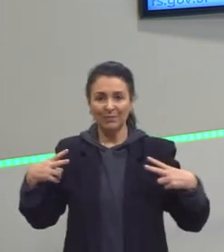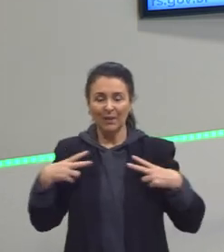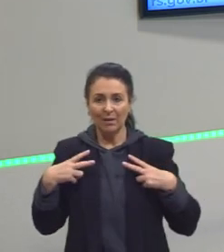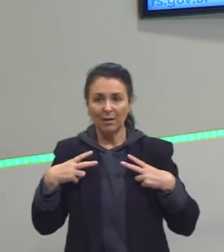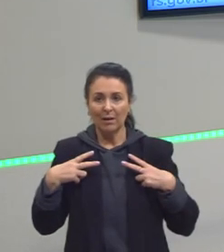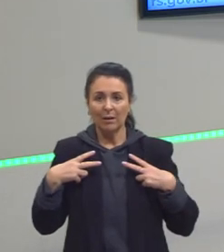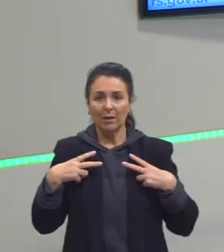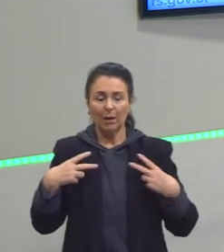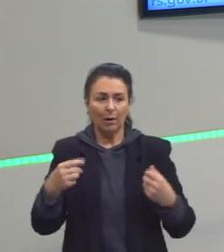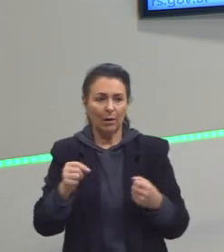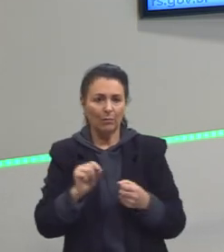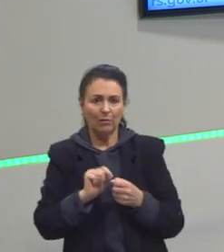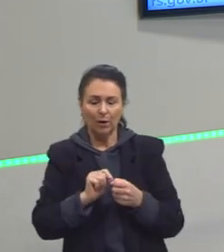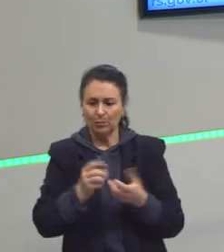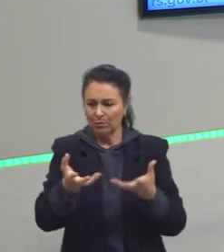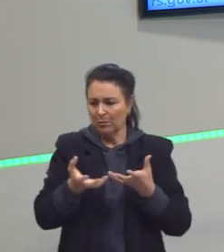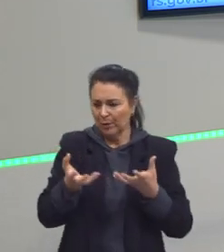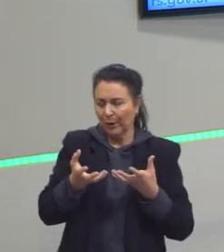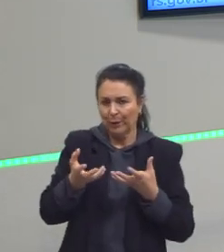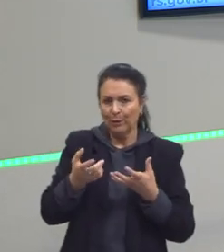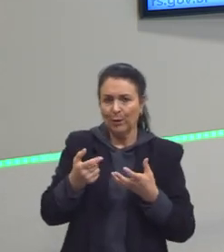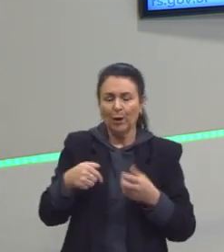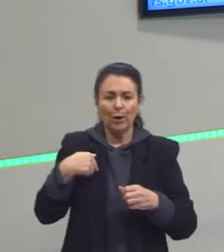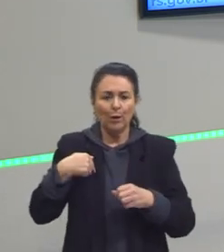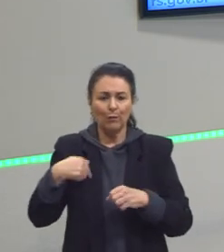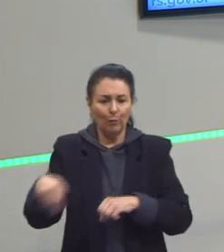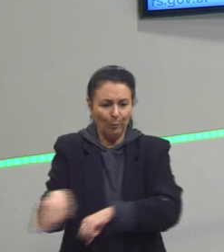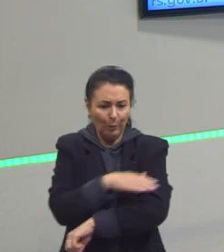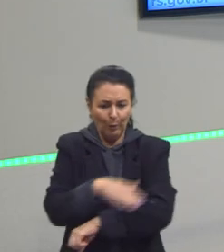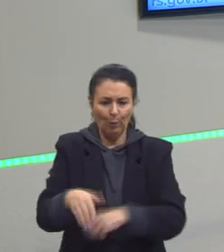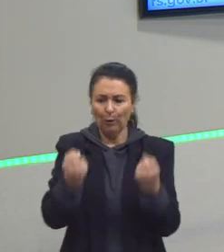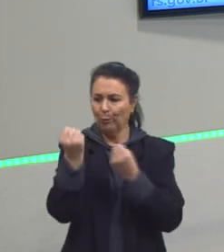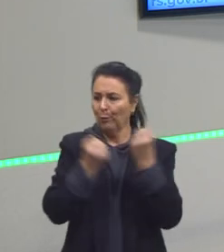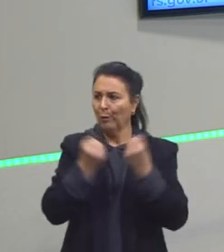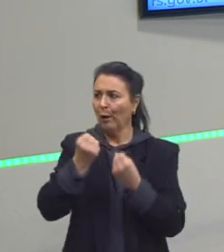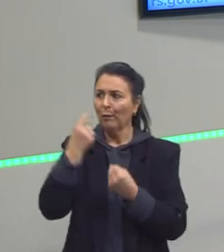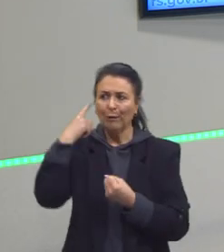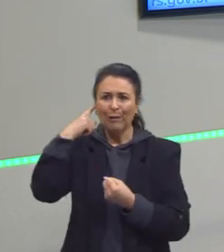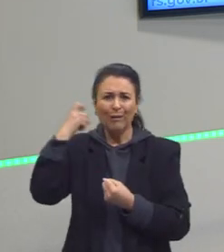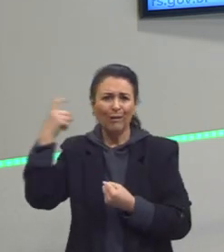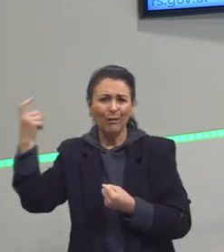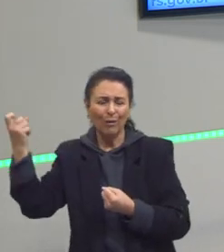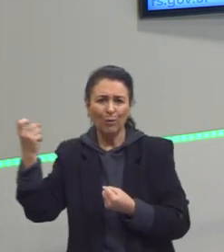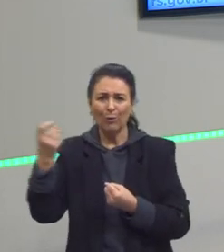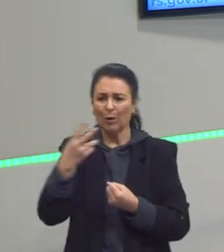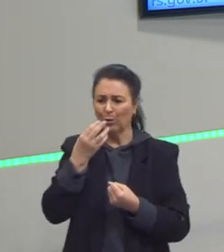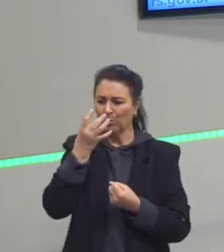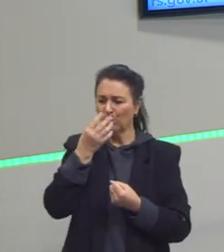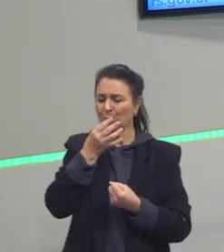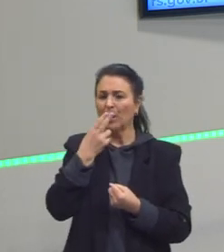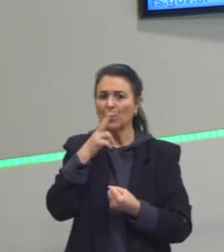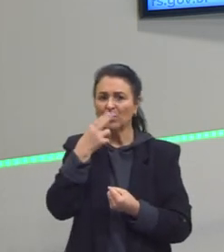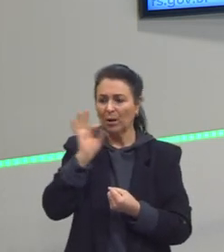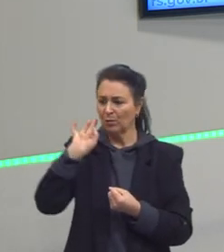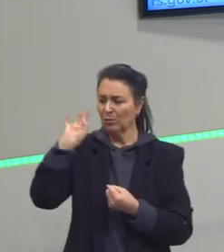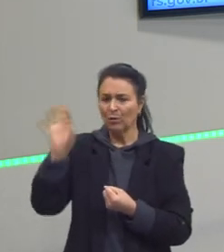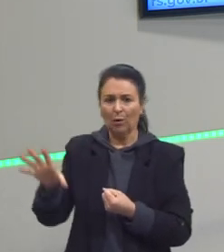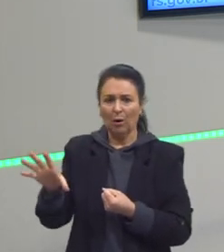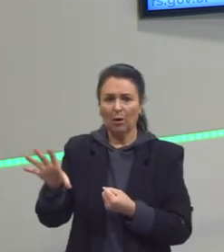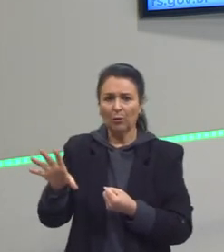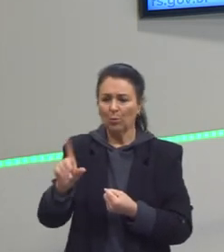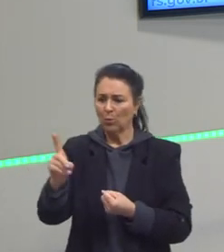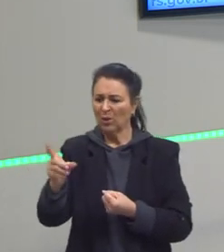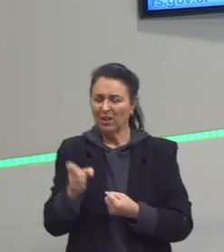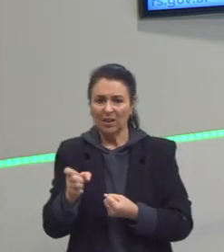faço o eu quero. Eu saio na rua com o som a todo volume, eu jogo bituca de cigarro na rua, eu jogo copo na rua, eu confundo